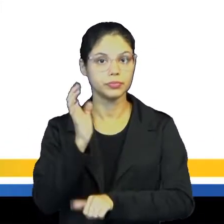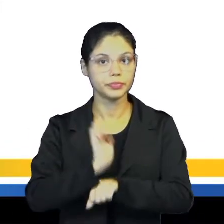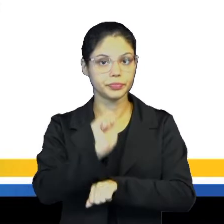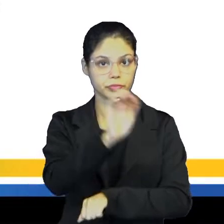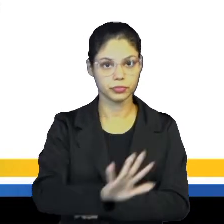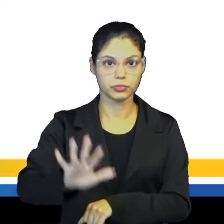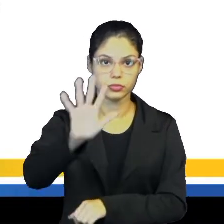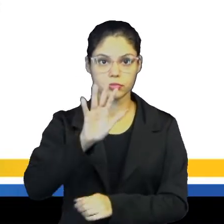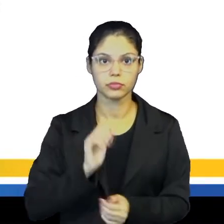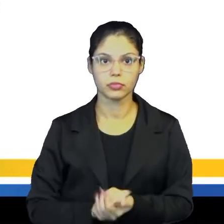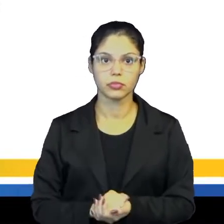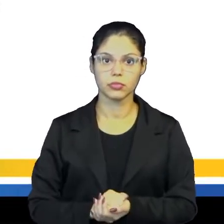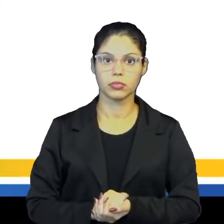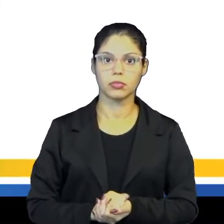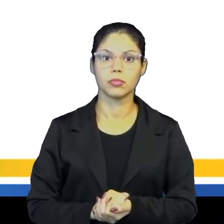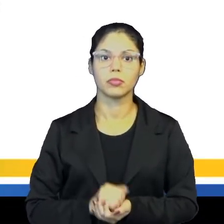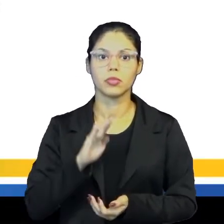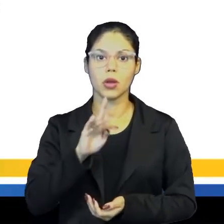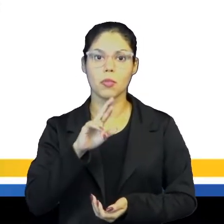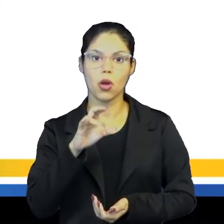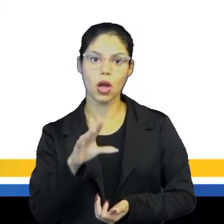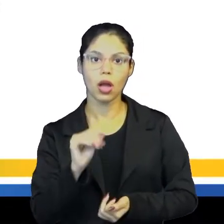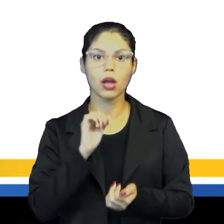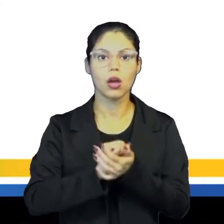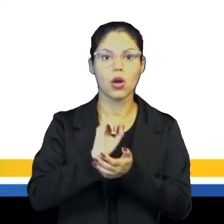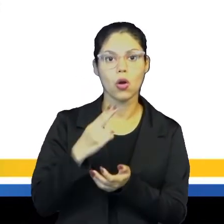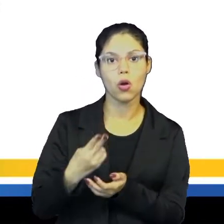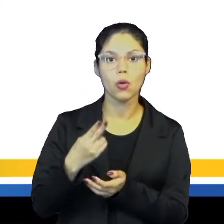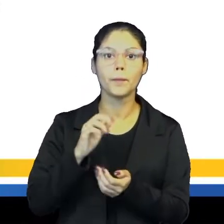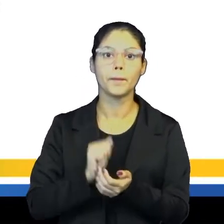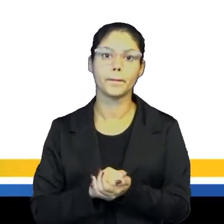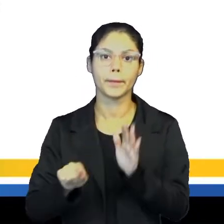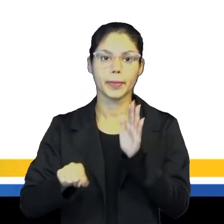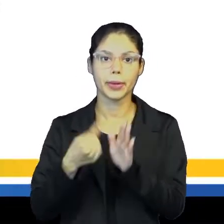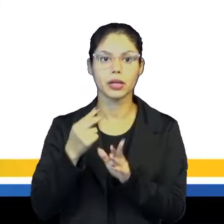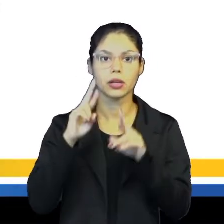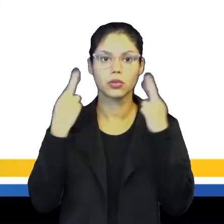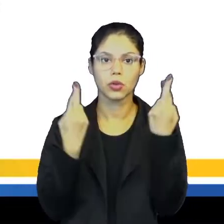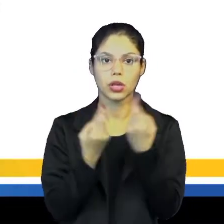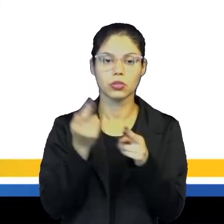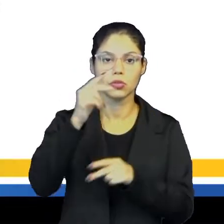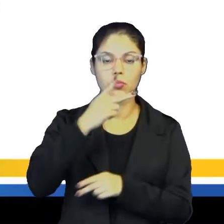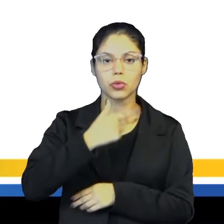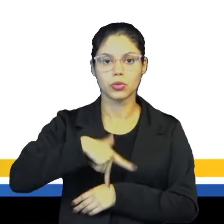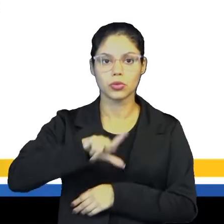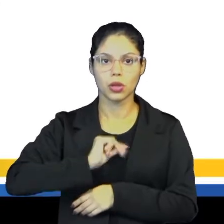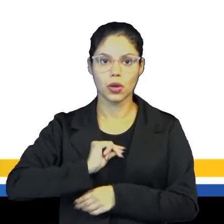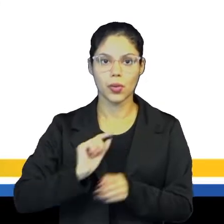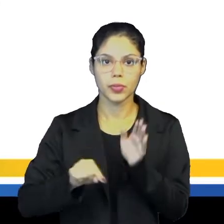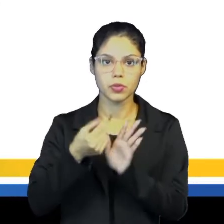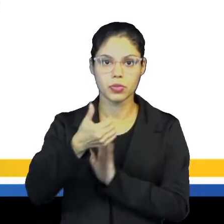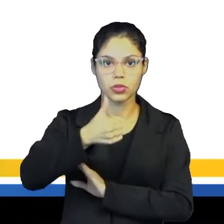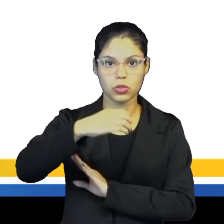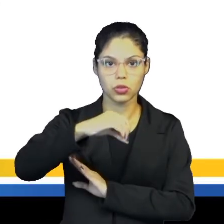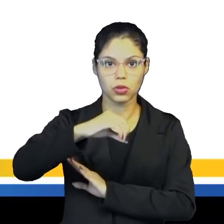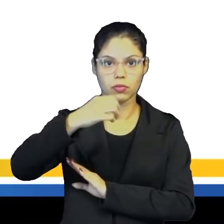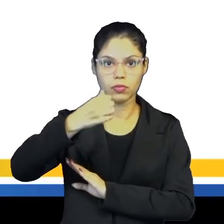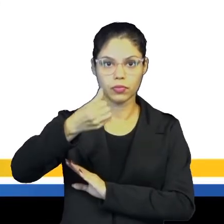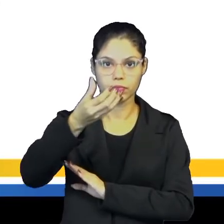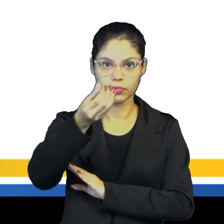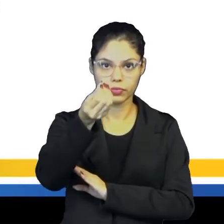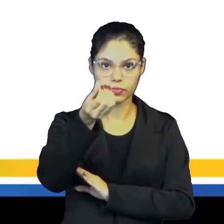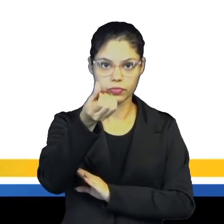estados nacionais. A dinastia de Borgonha ou Afonsina foi a primeira do reino de Portugal, principiando